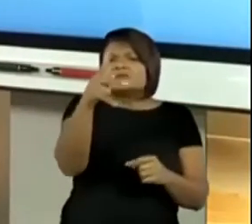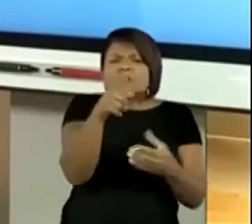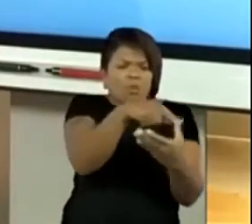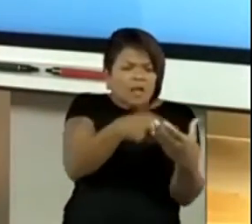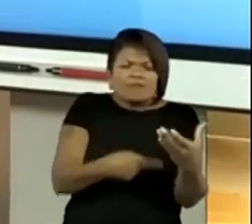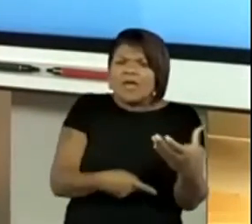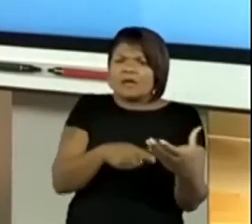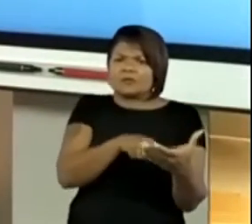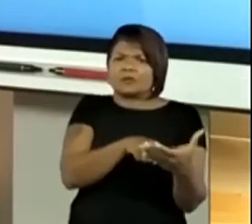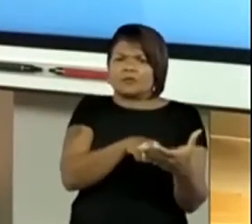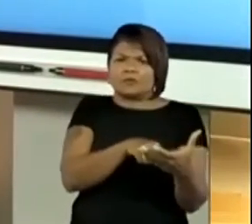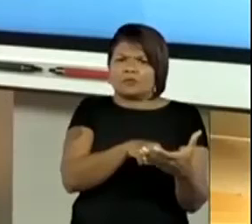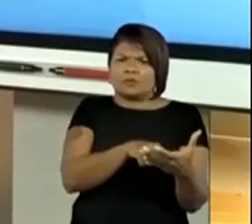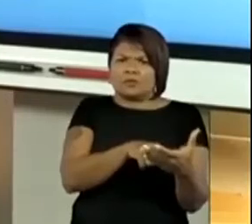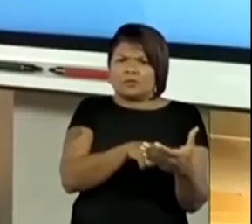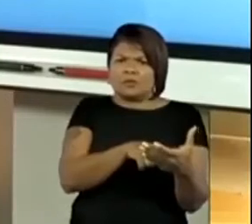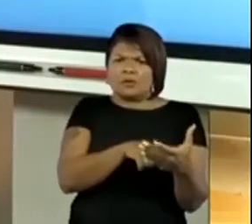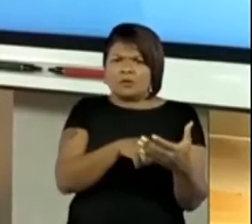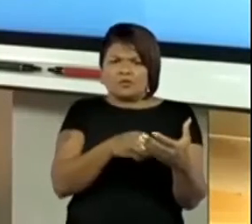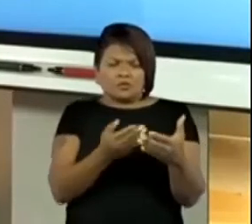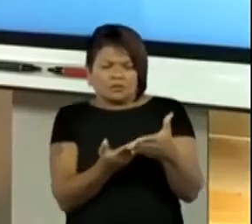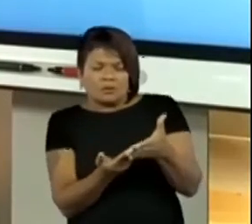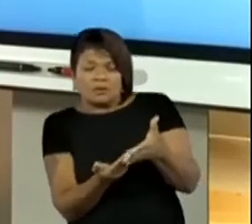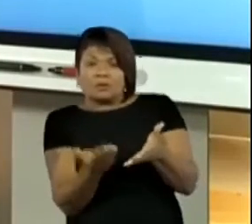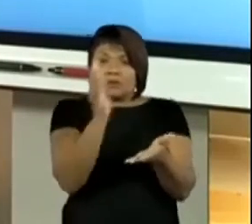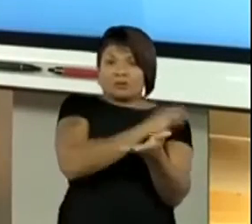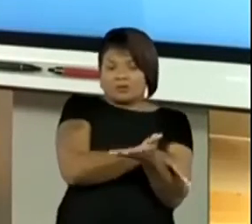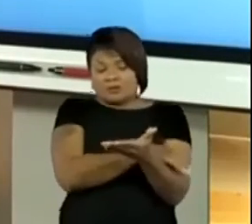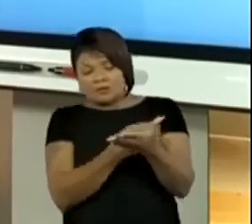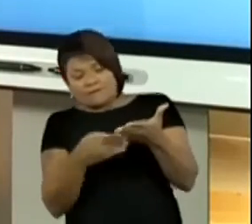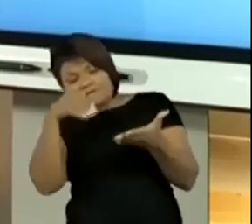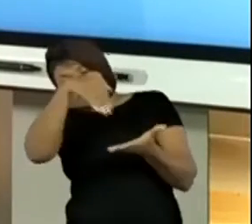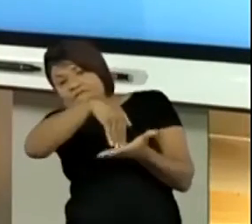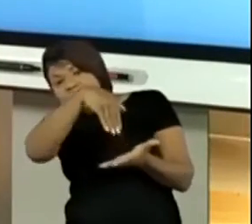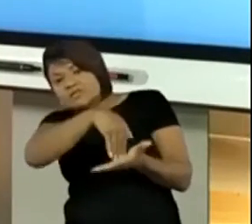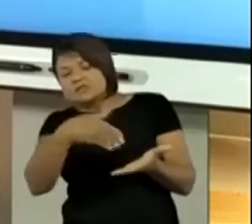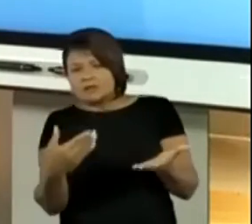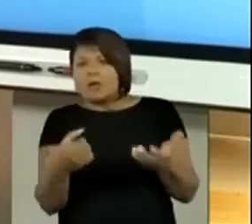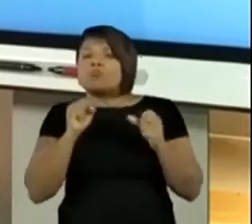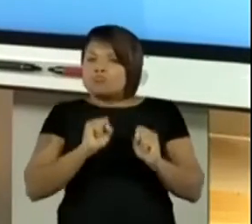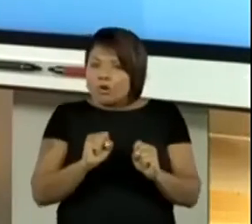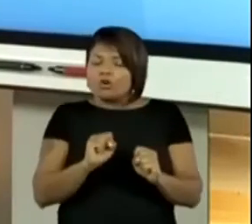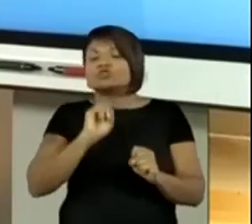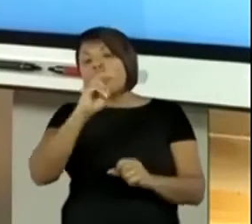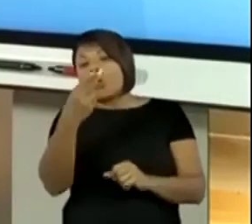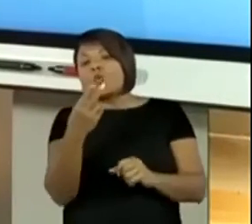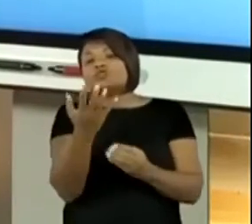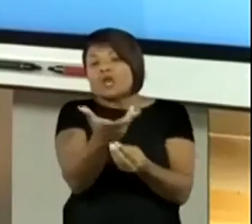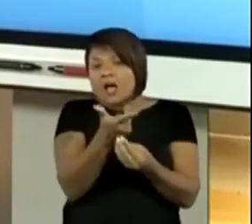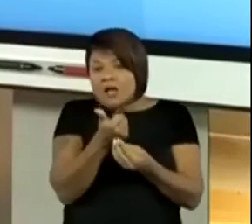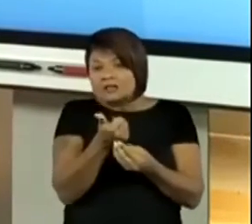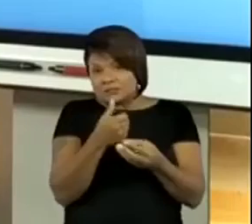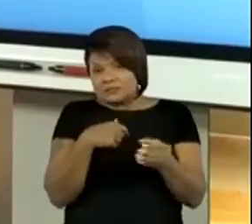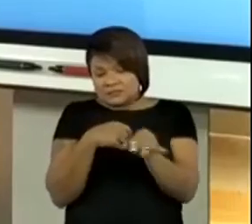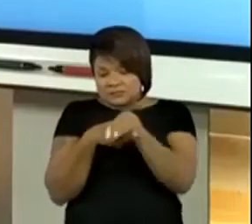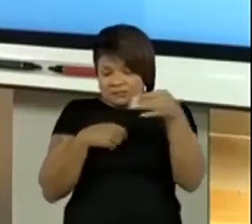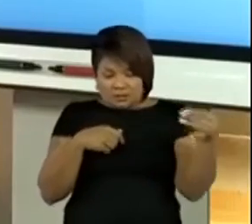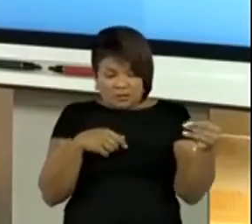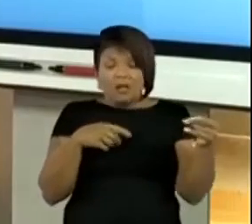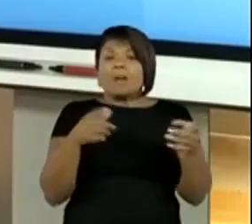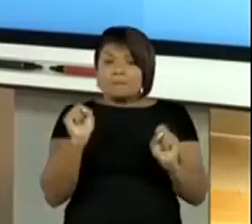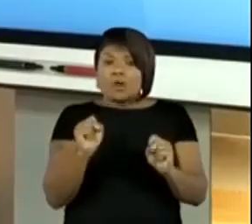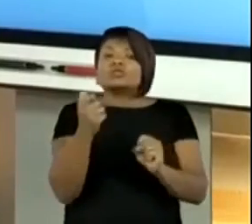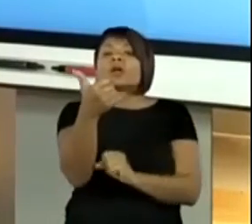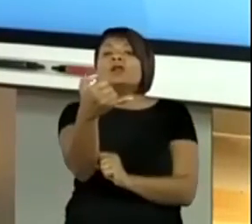da escola. Ou aquele fim do caderno, que é um caderno mais antigo. Ou o caderno de artes. Uma caneta, você pode fazer. Se você não